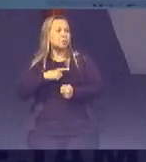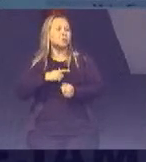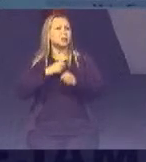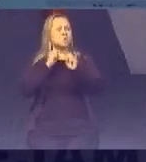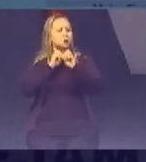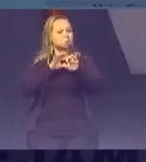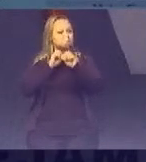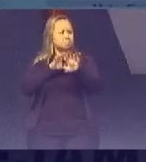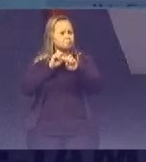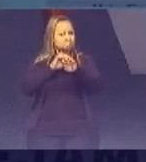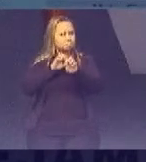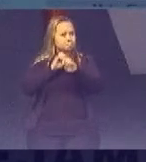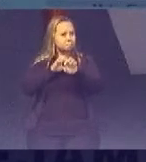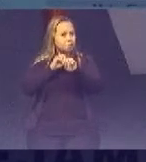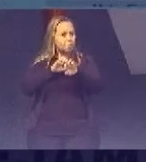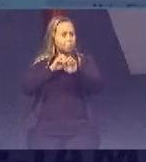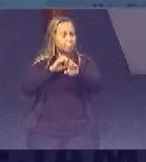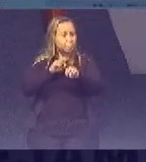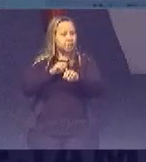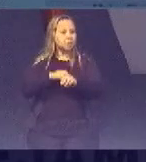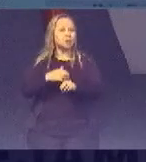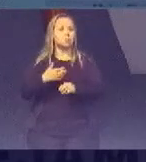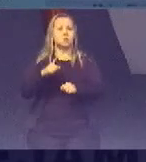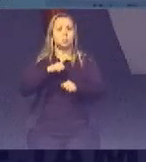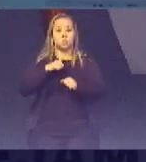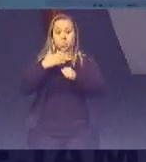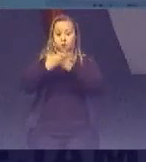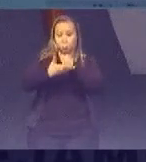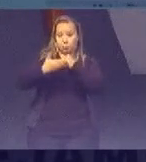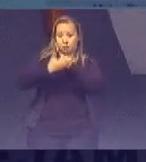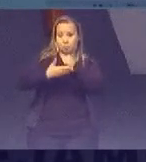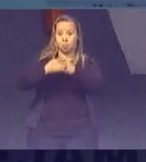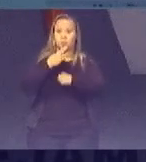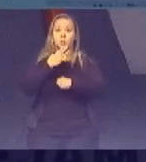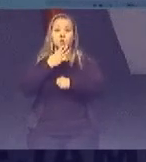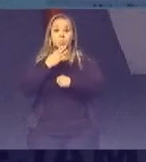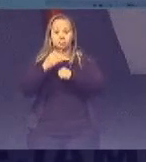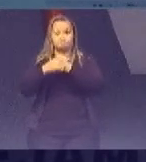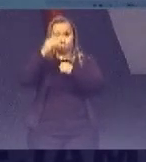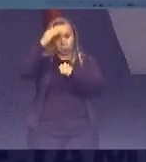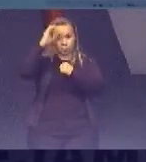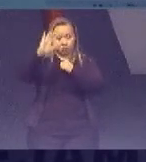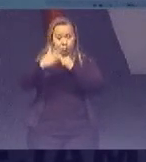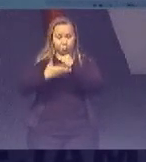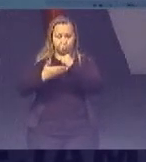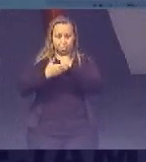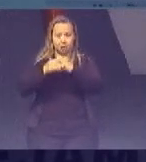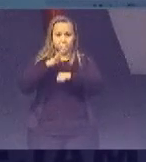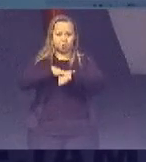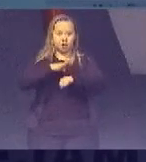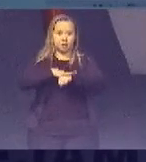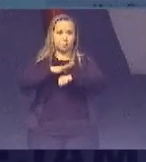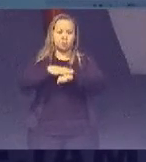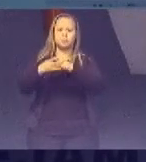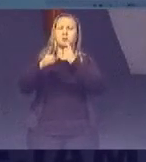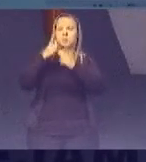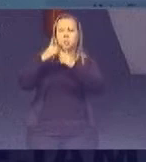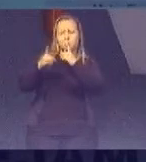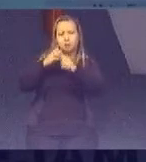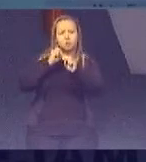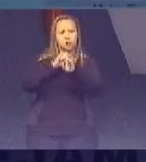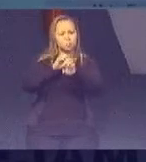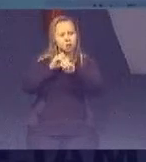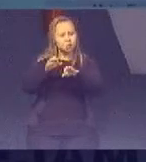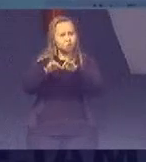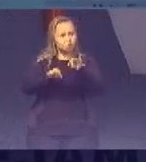E tenham adquirido Conhecimento básico De matemática No caso da meta Brasil Dialogando com o plano nacional De educação Foi